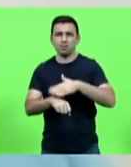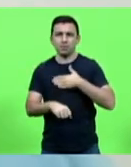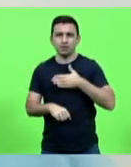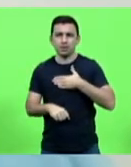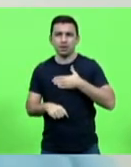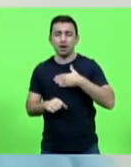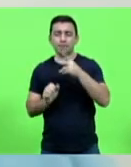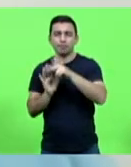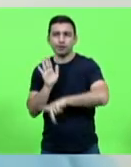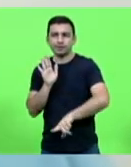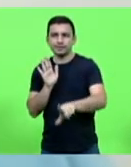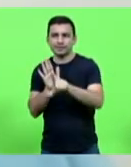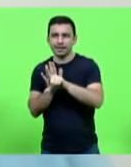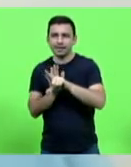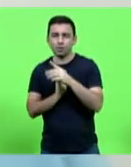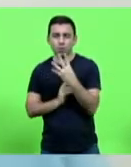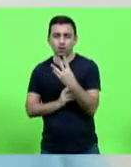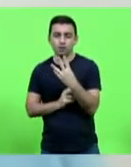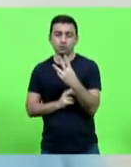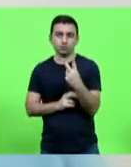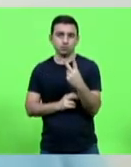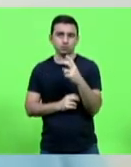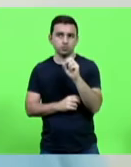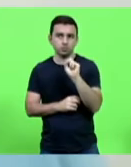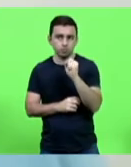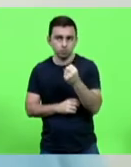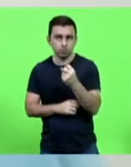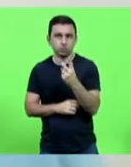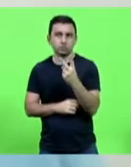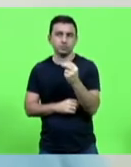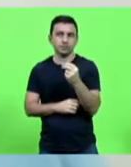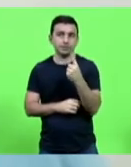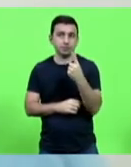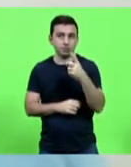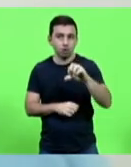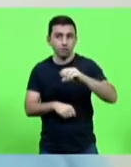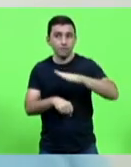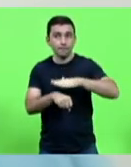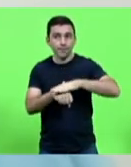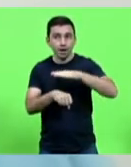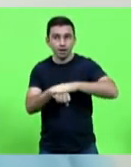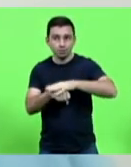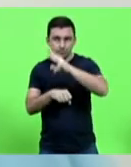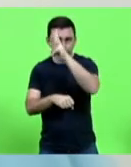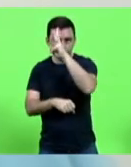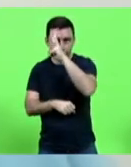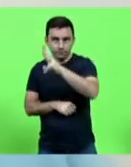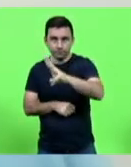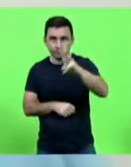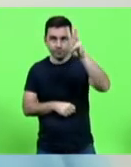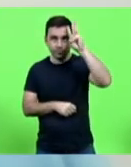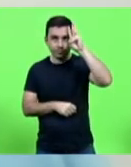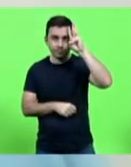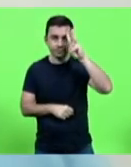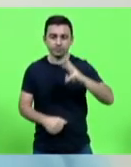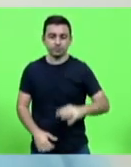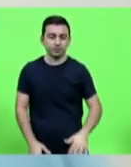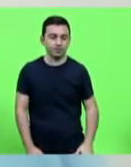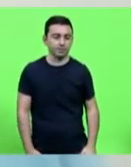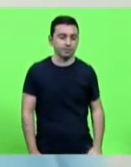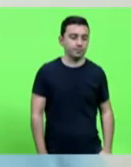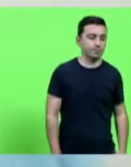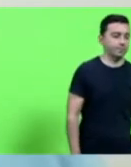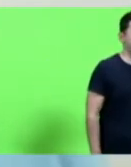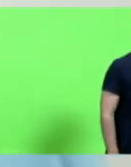4283 de 2019, de autoria do deputado Volney Weber, que dispõe sobre a inclusão de